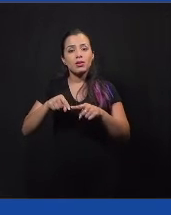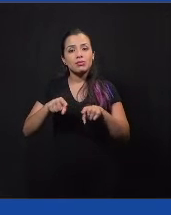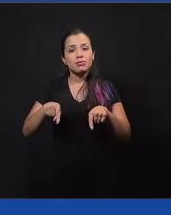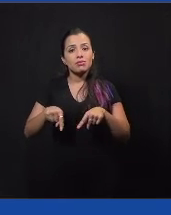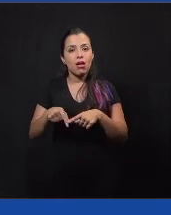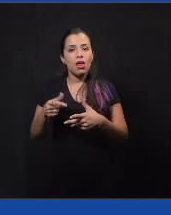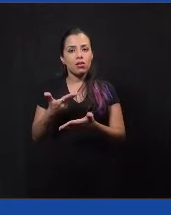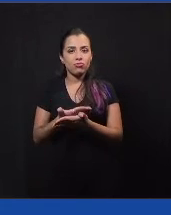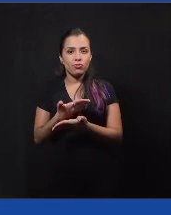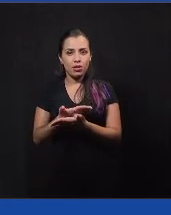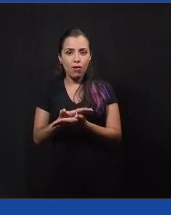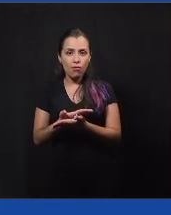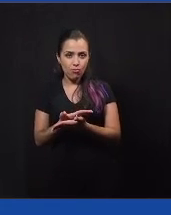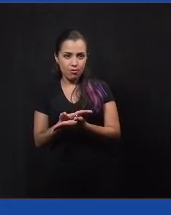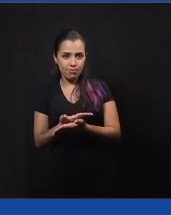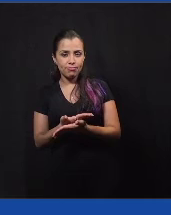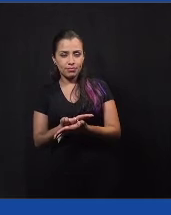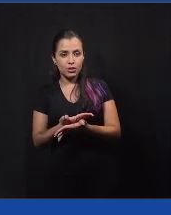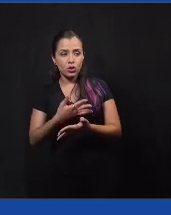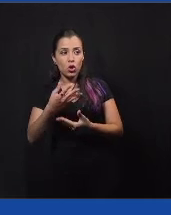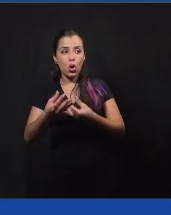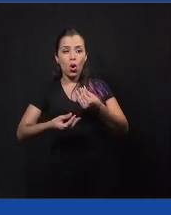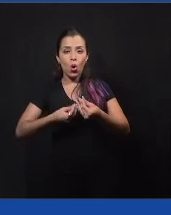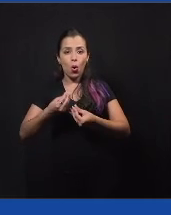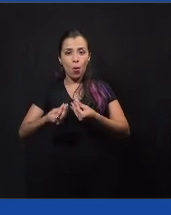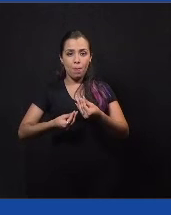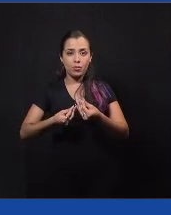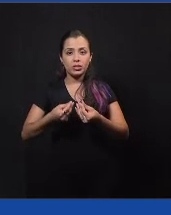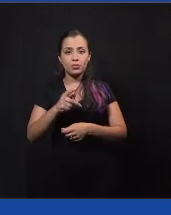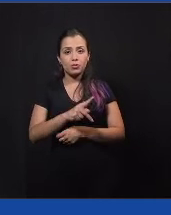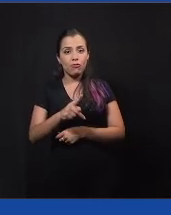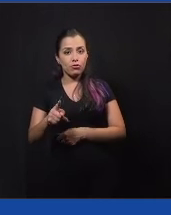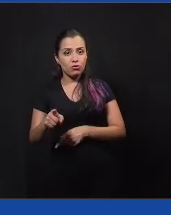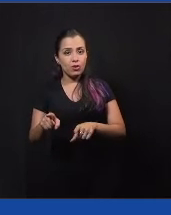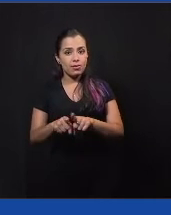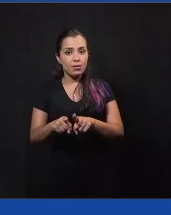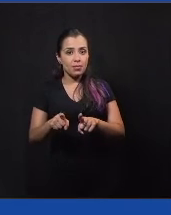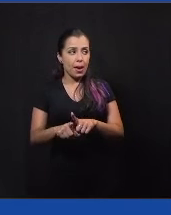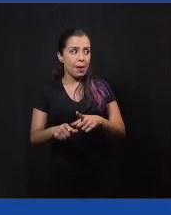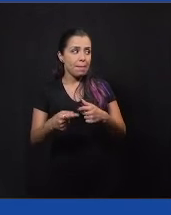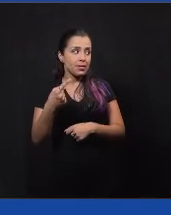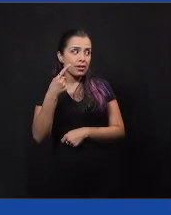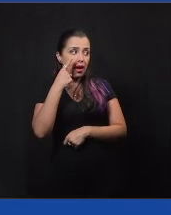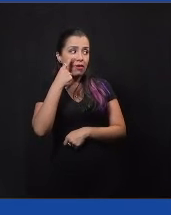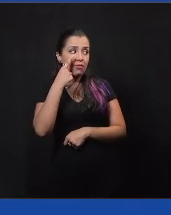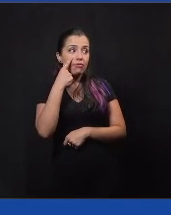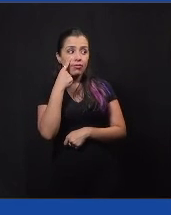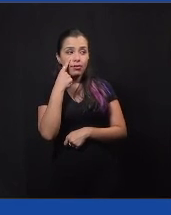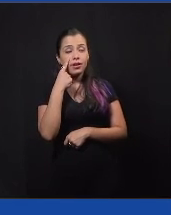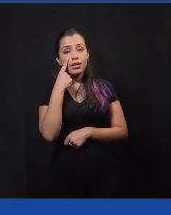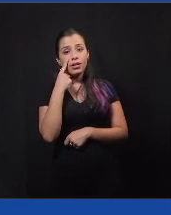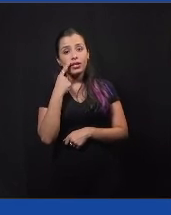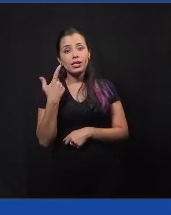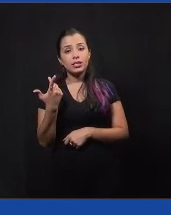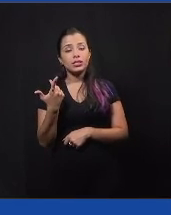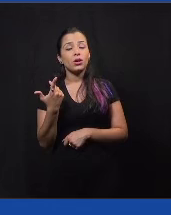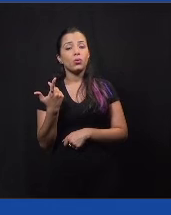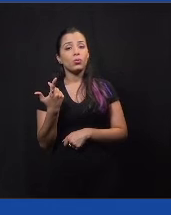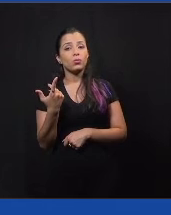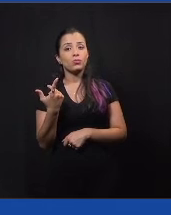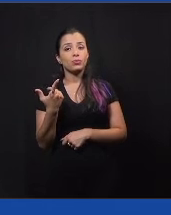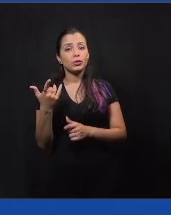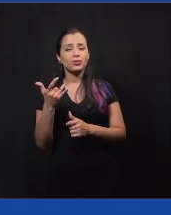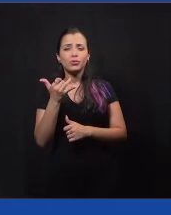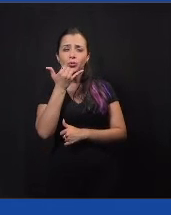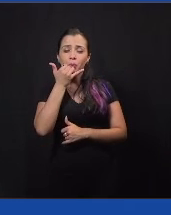presenciais e como que os professores pretendem trabalhar com isso, mas a gente acabou, assim, tendo contato com os alunos e enviando